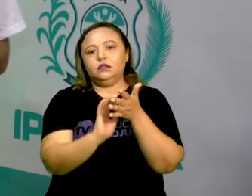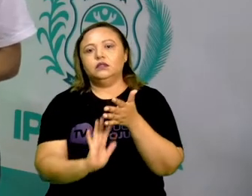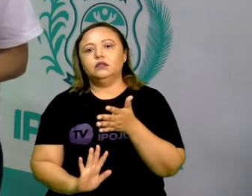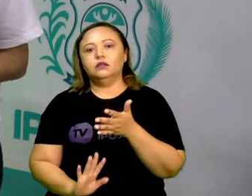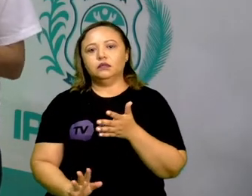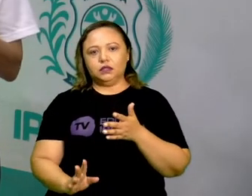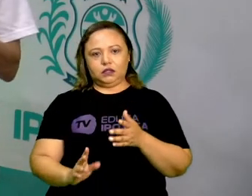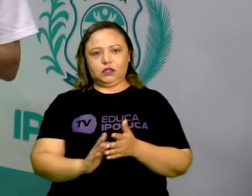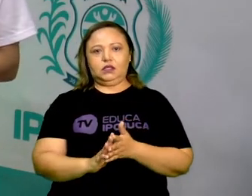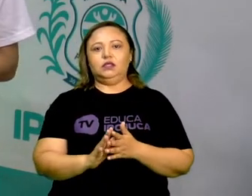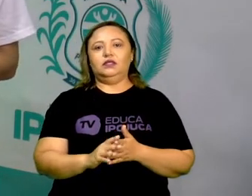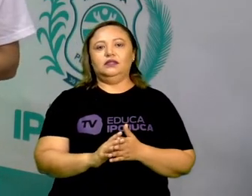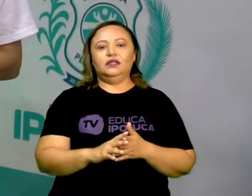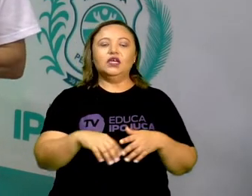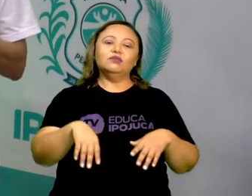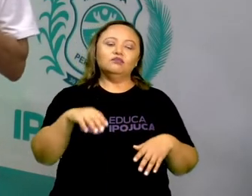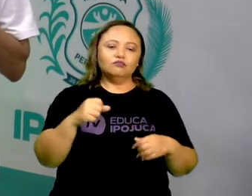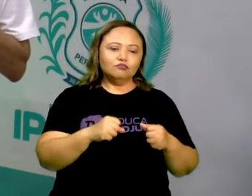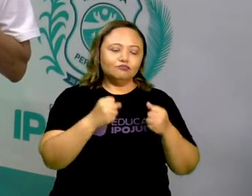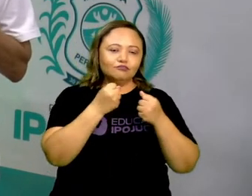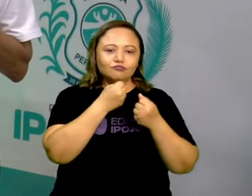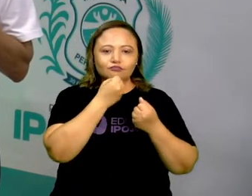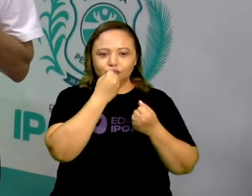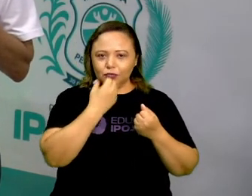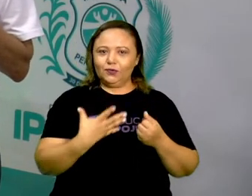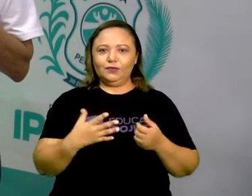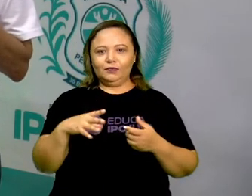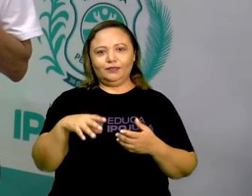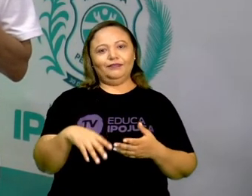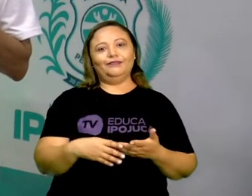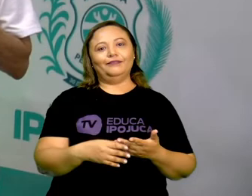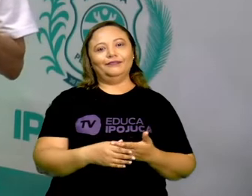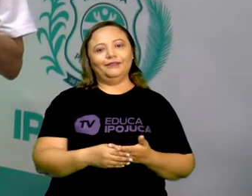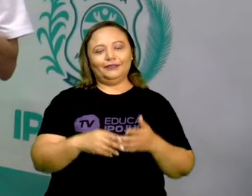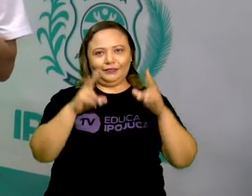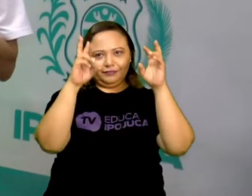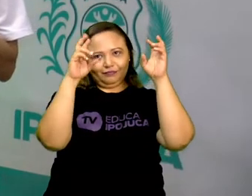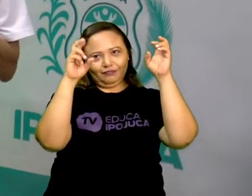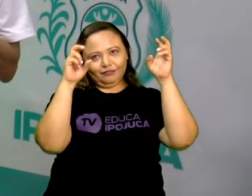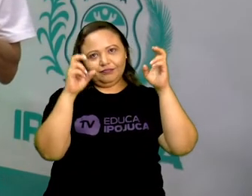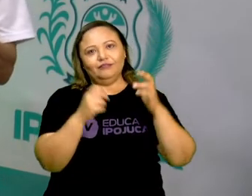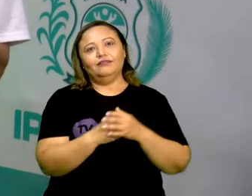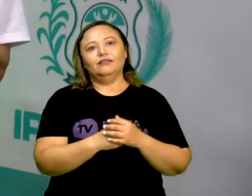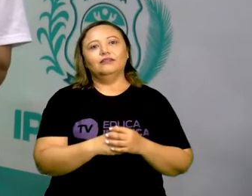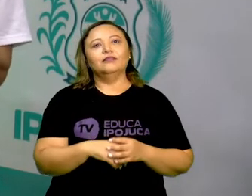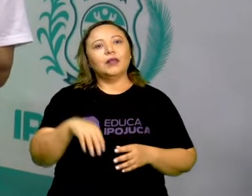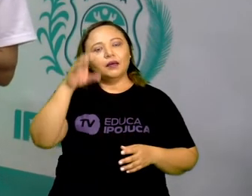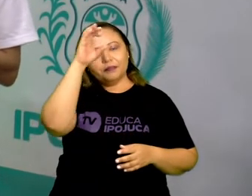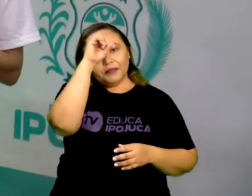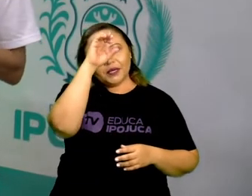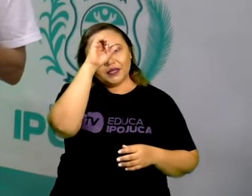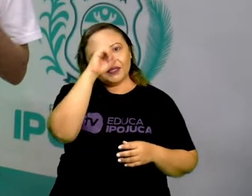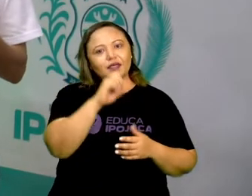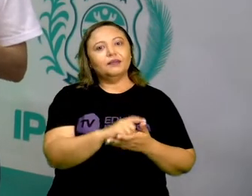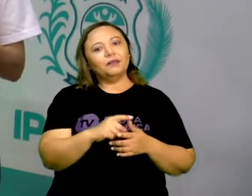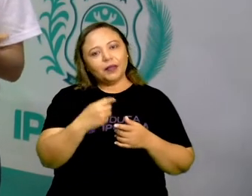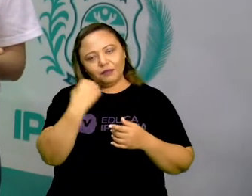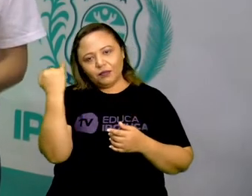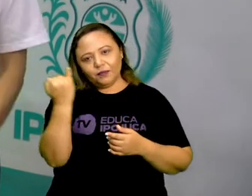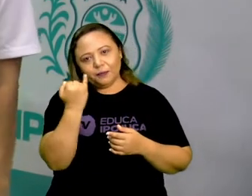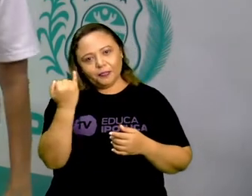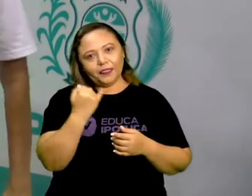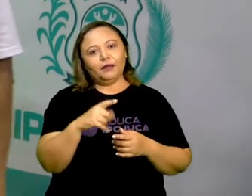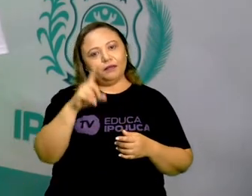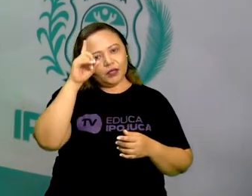assunto bom, um assunto legal. E que a gente deve sempre aprender. Aprender porque a gente tem que fazer isso no dia